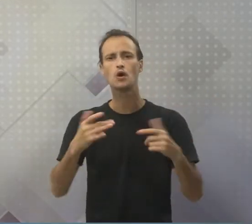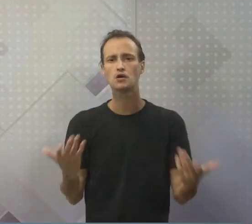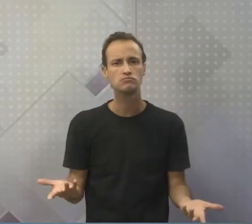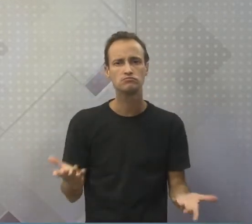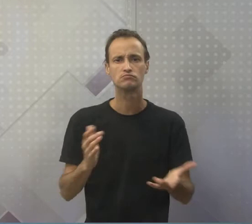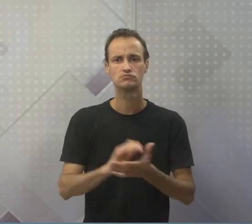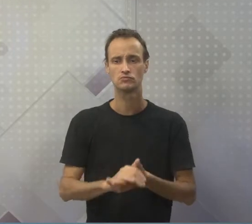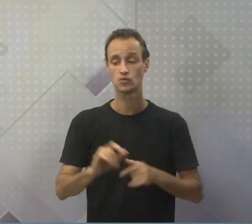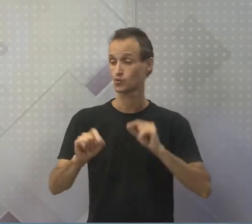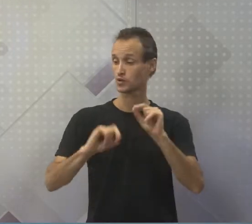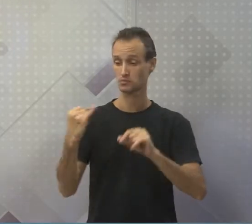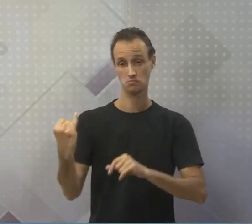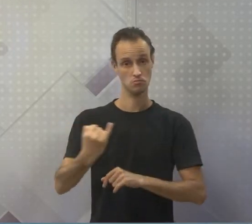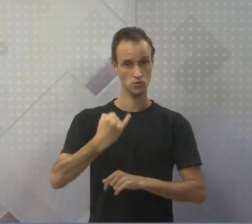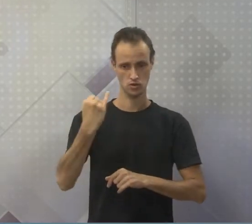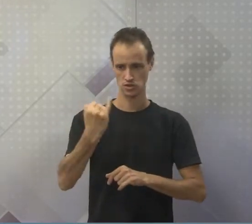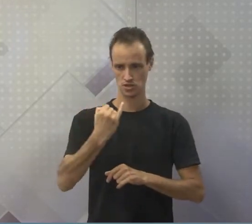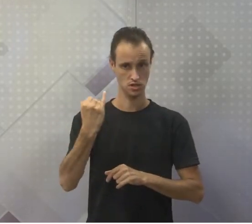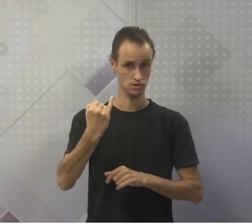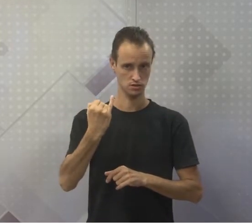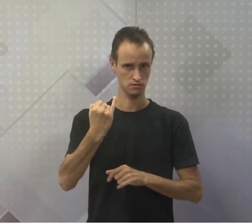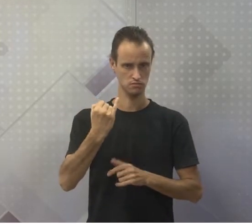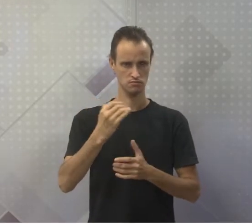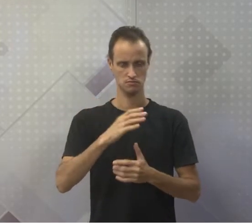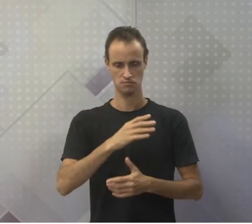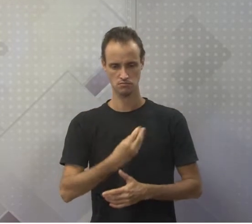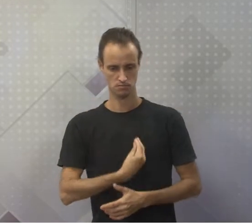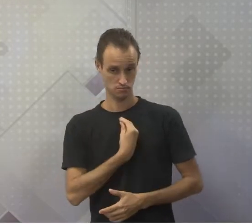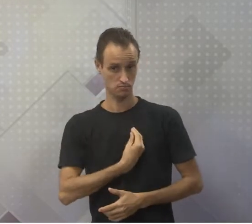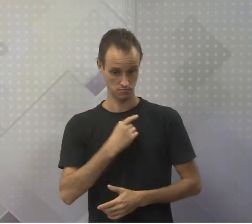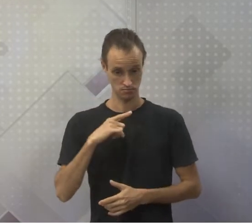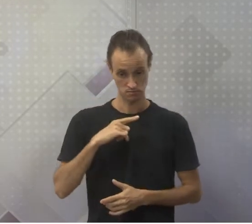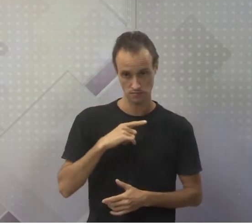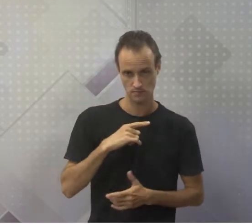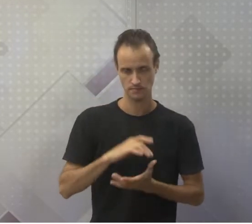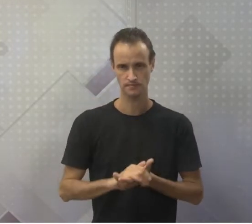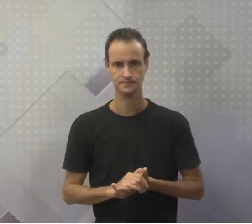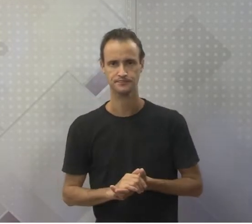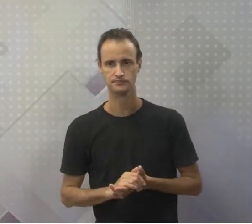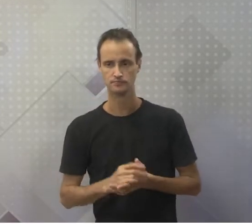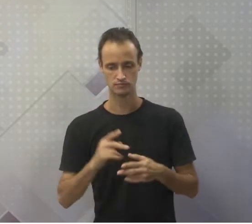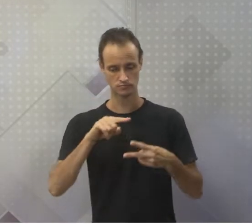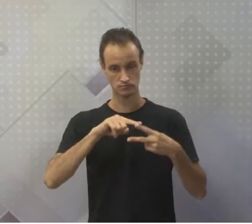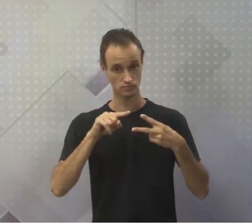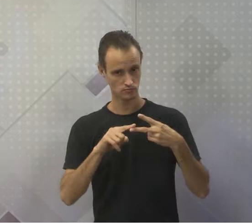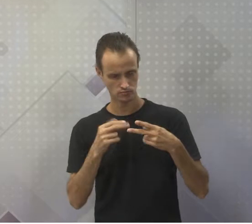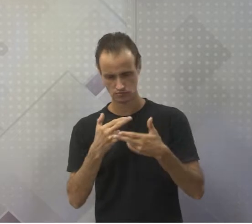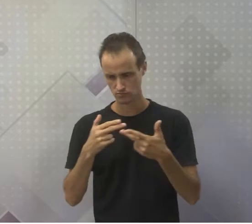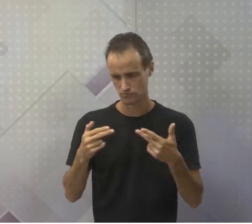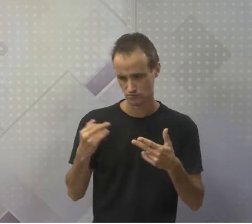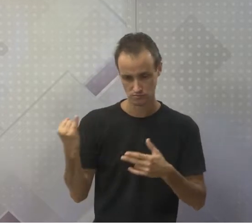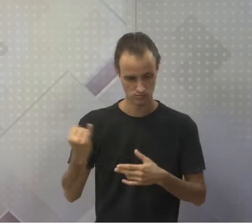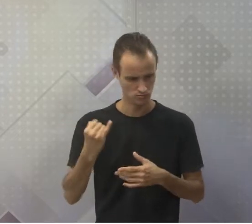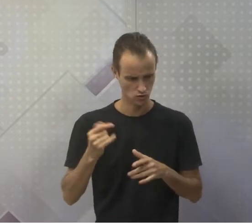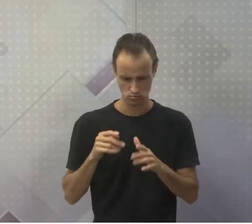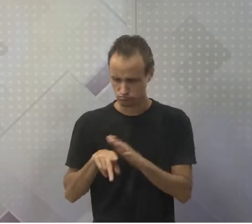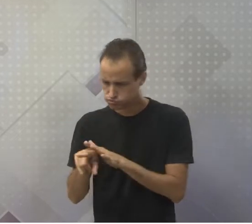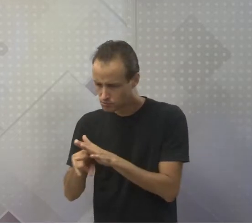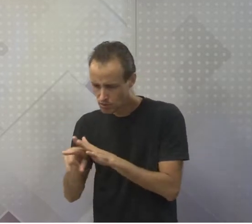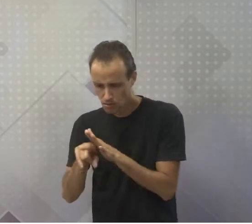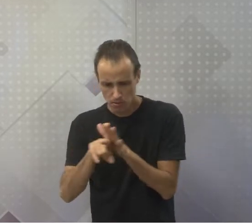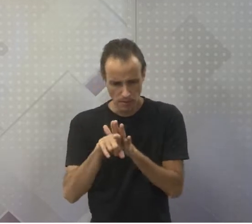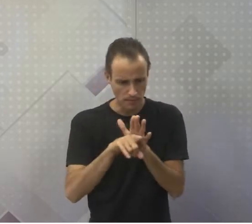indispensável à vida? Aí tem um texto grande, ó. Há duas questões principais na busca pela vida, com tantos lugares para